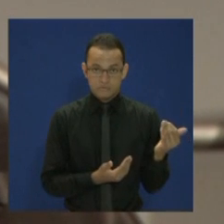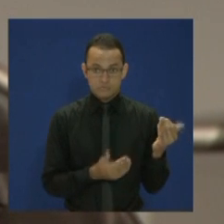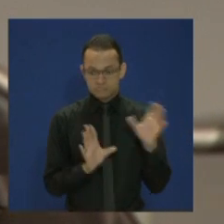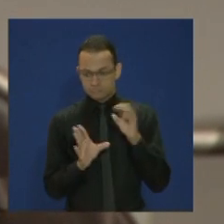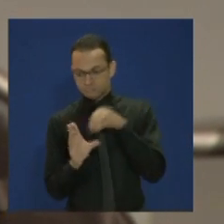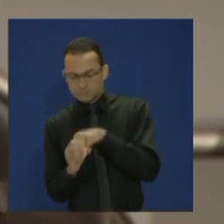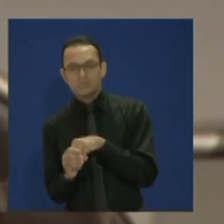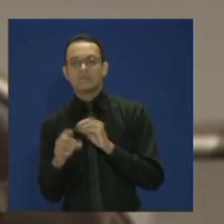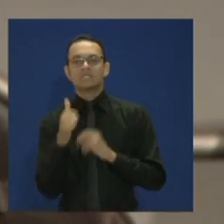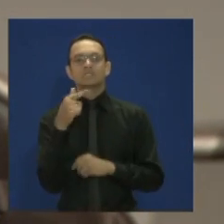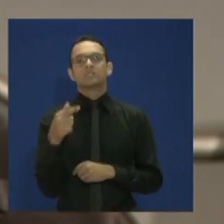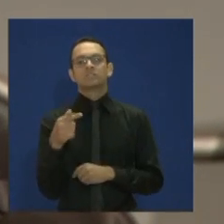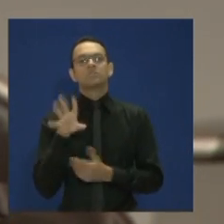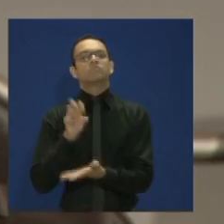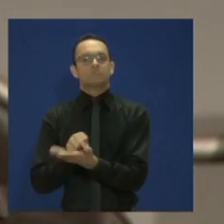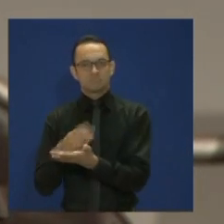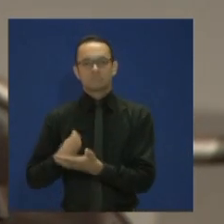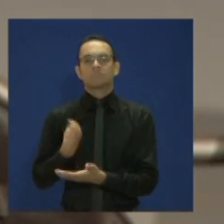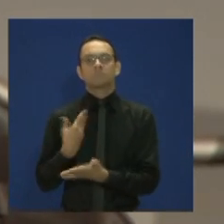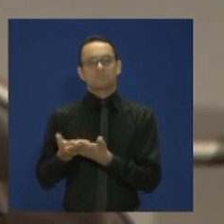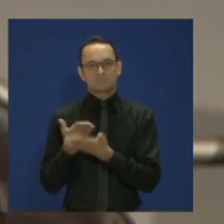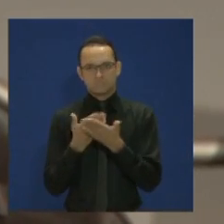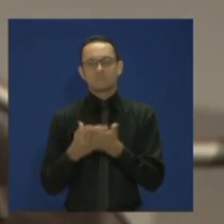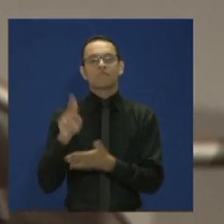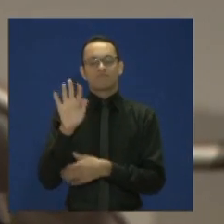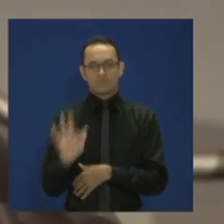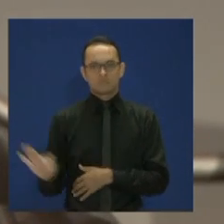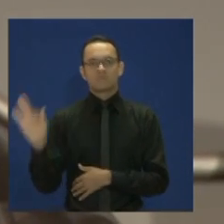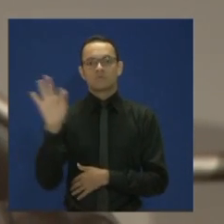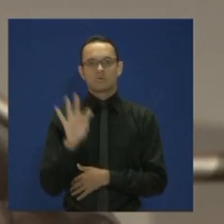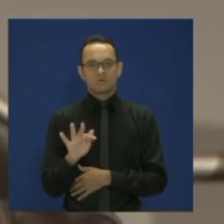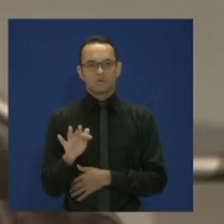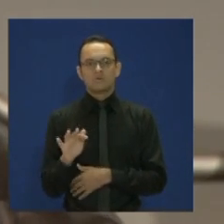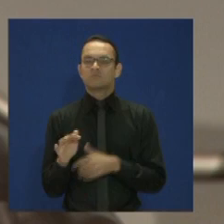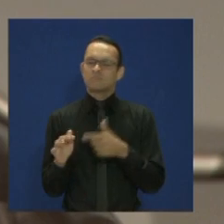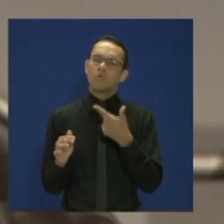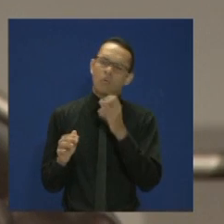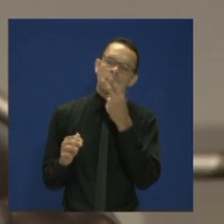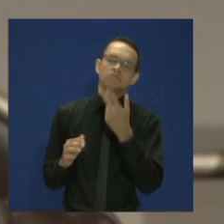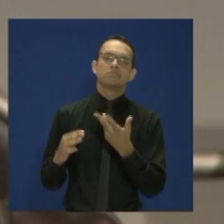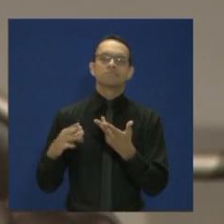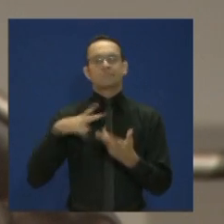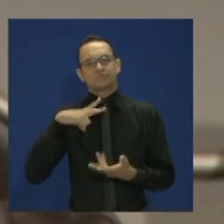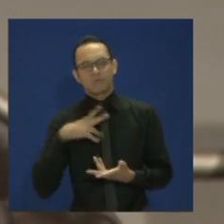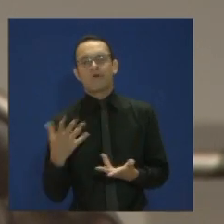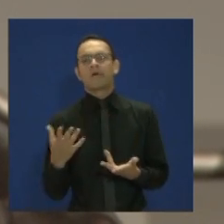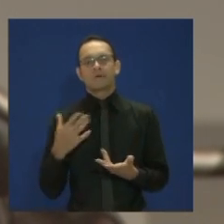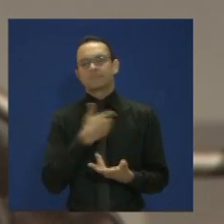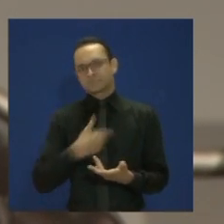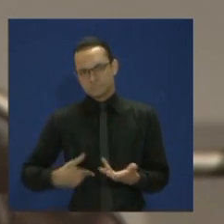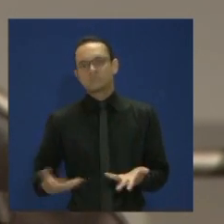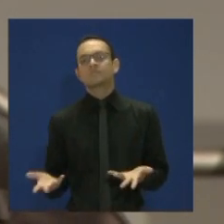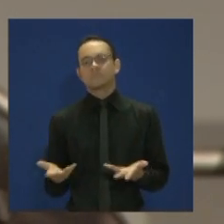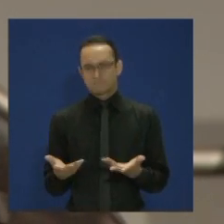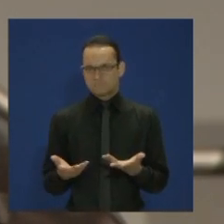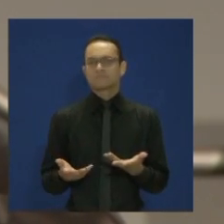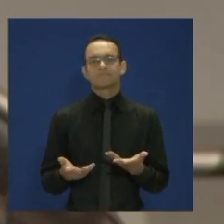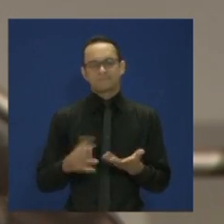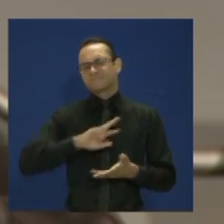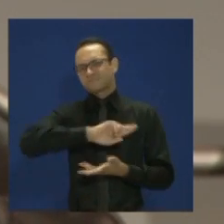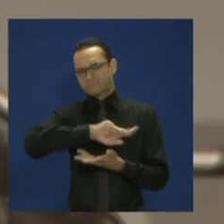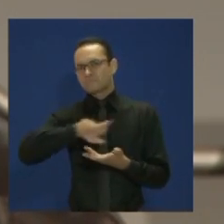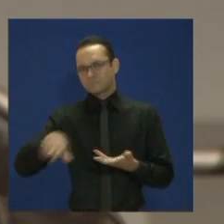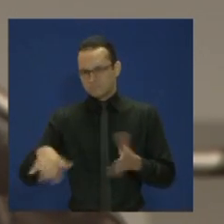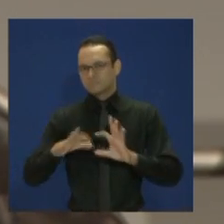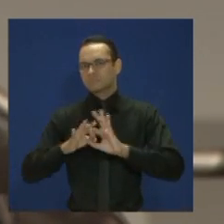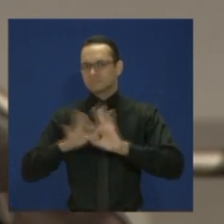como eu já disse, nas universidades privadas, pagam para estudar na universidade privada. Nas universidades públicas e nas federais em